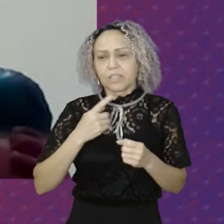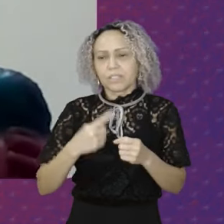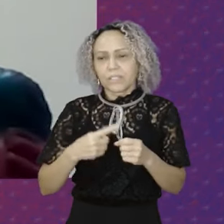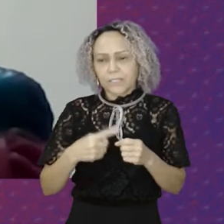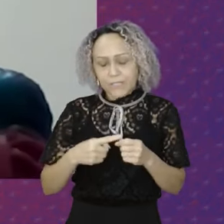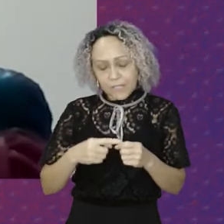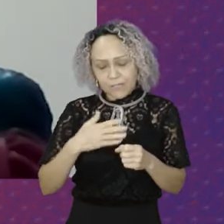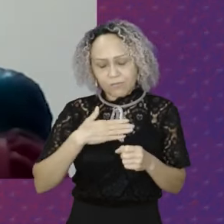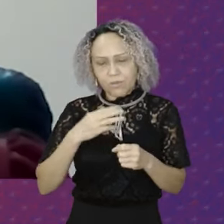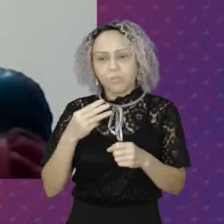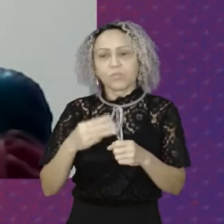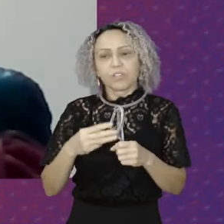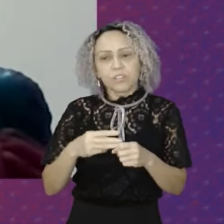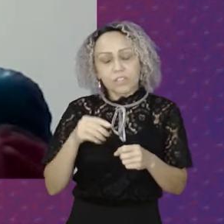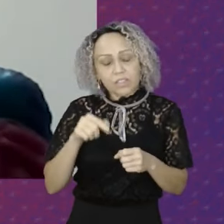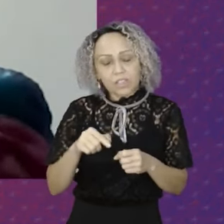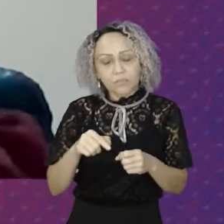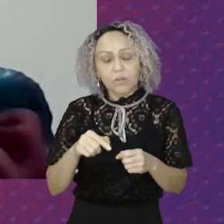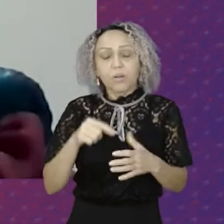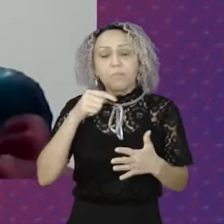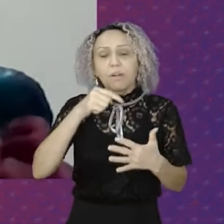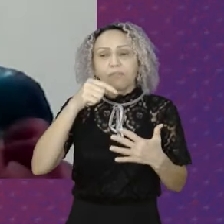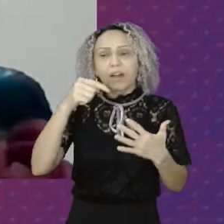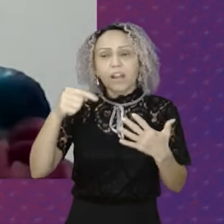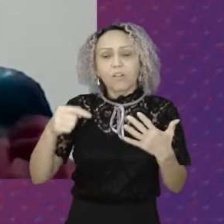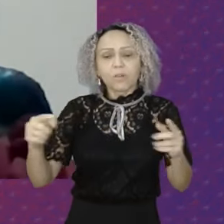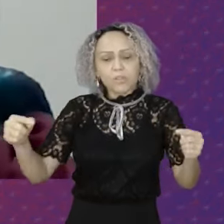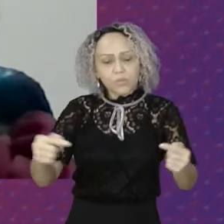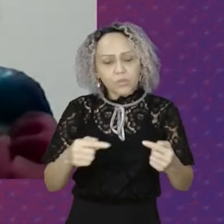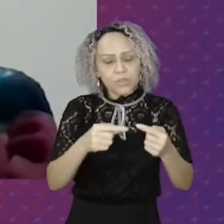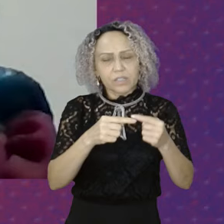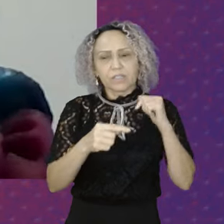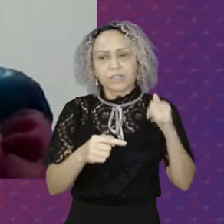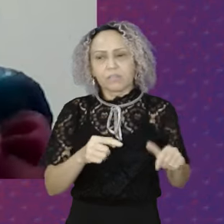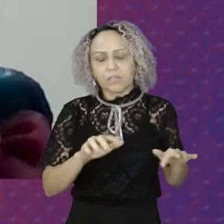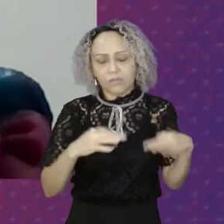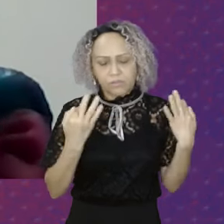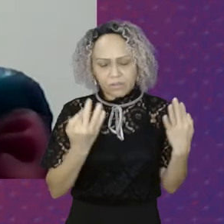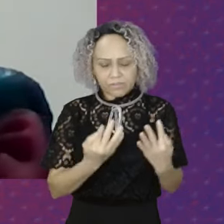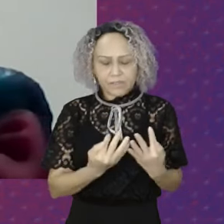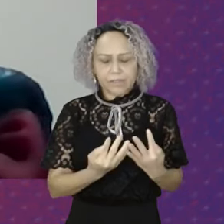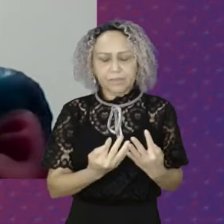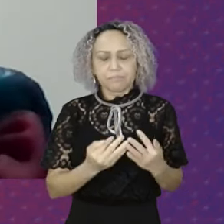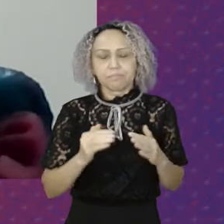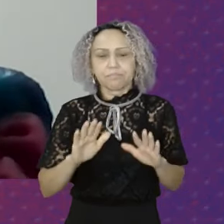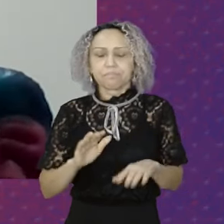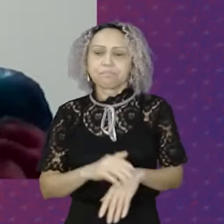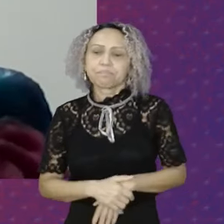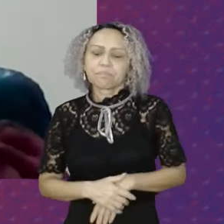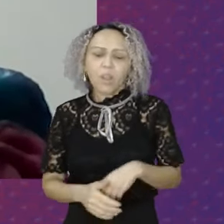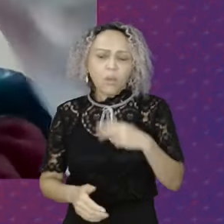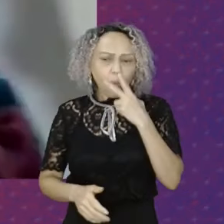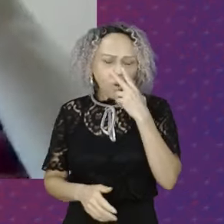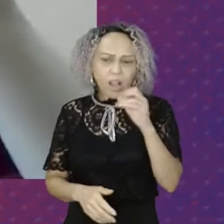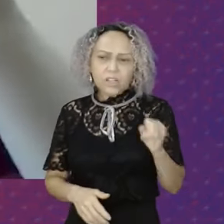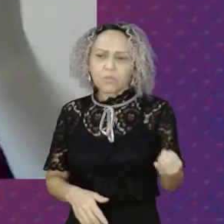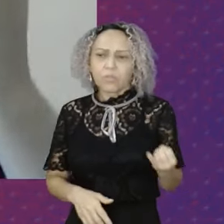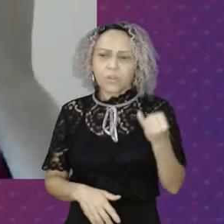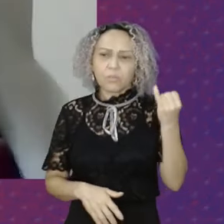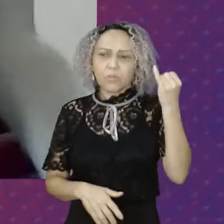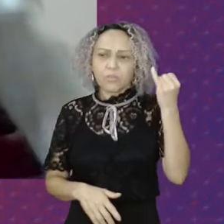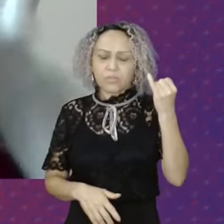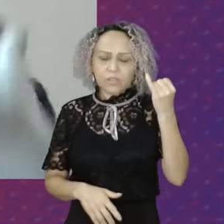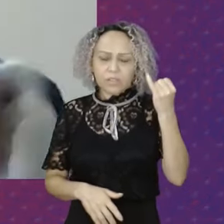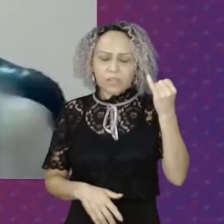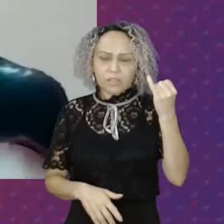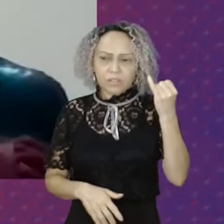Referentes Inerentes A esse A esse Programa Eu acho É Muito importante Que ao